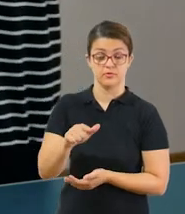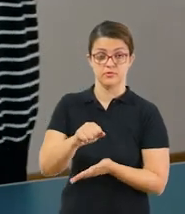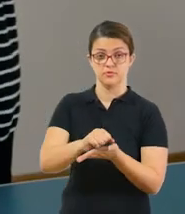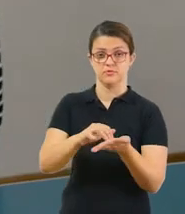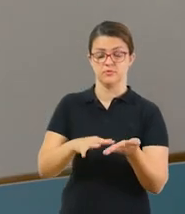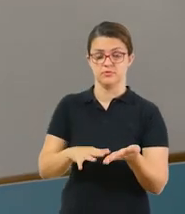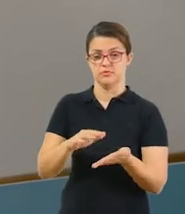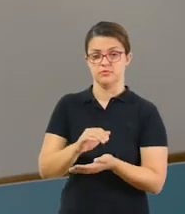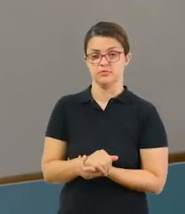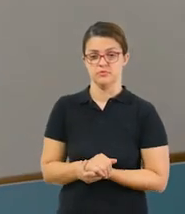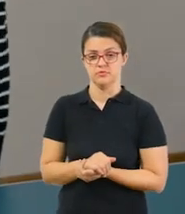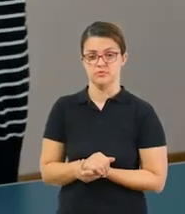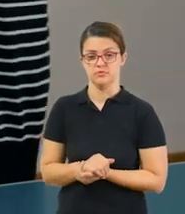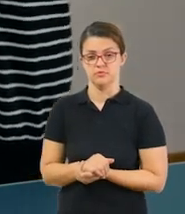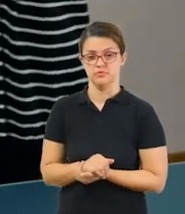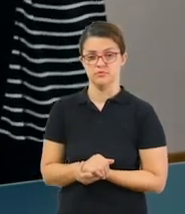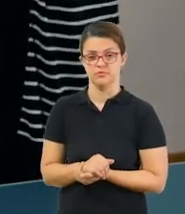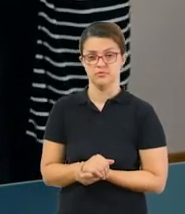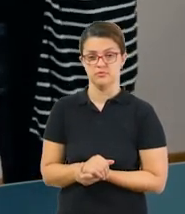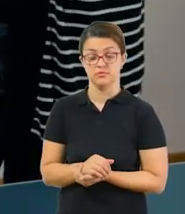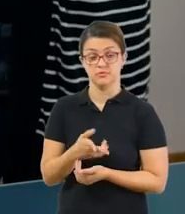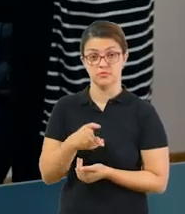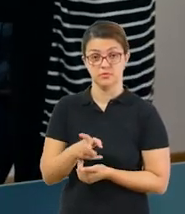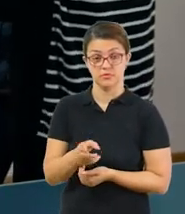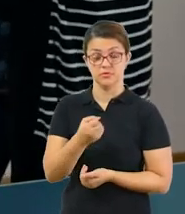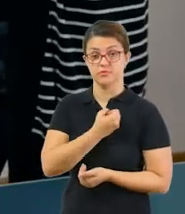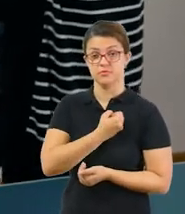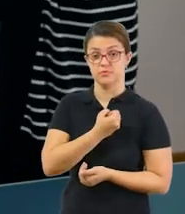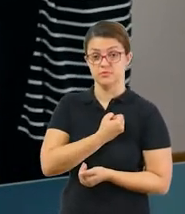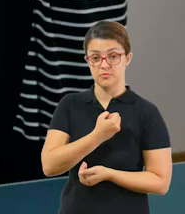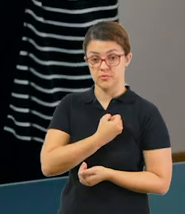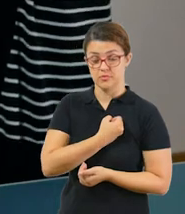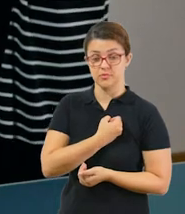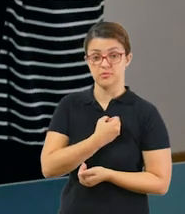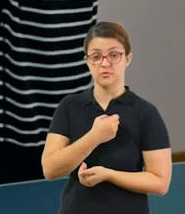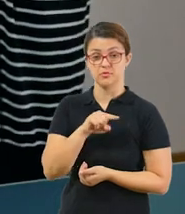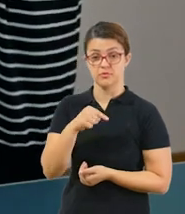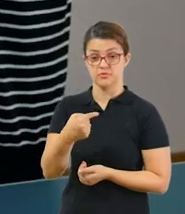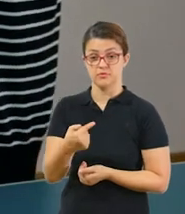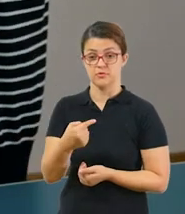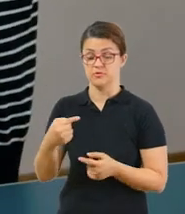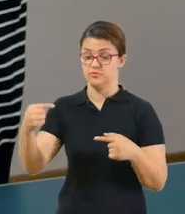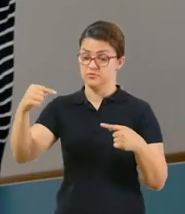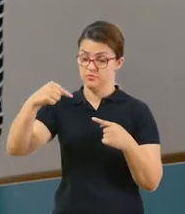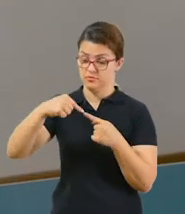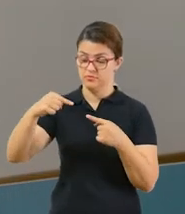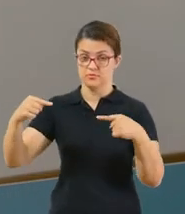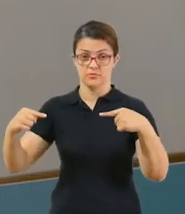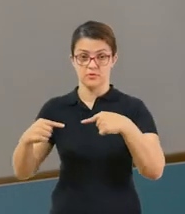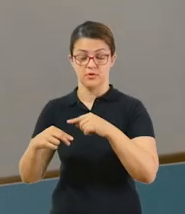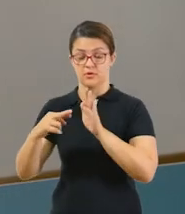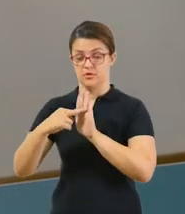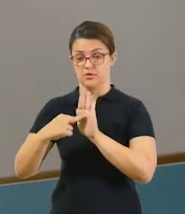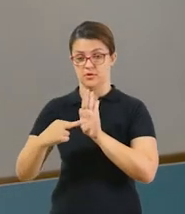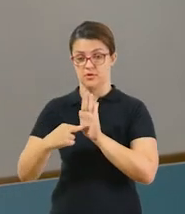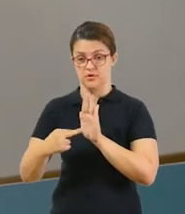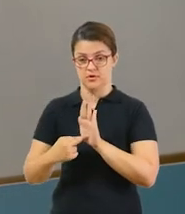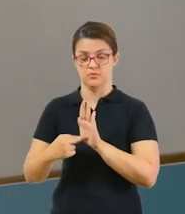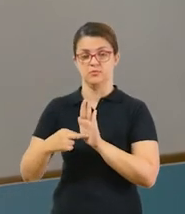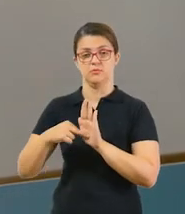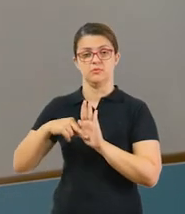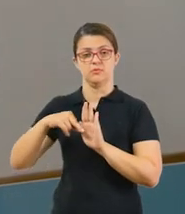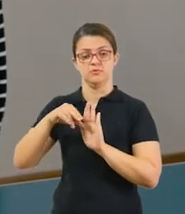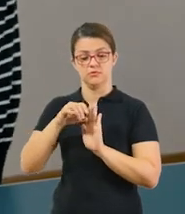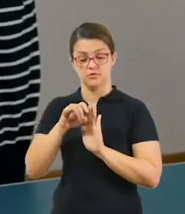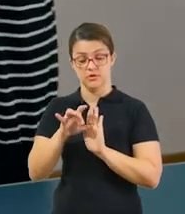Uma outra atividade é, complete as sequências numéricas e, logo depois, ligue cada sequência com a regra que